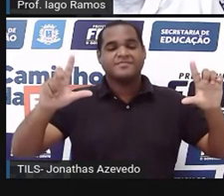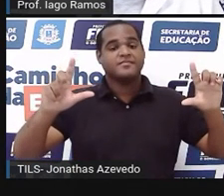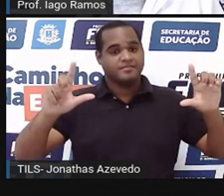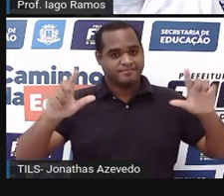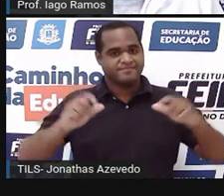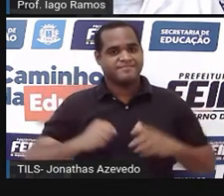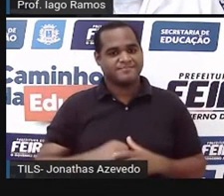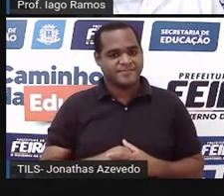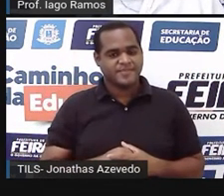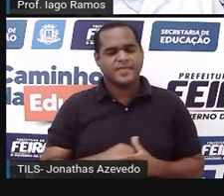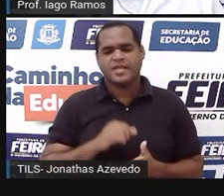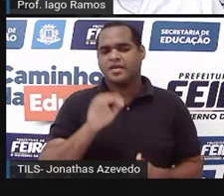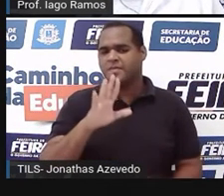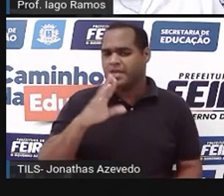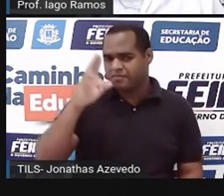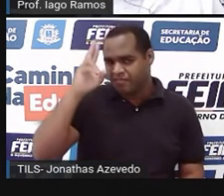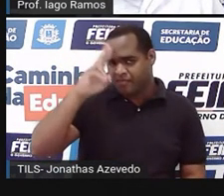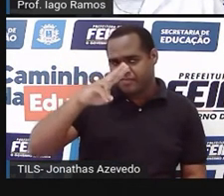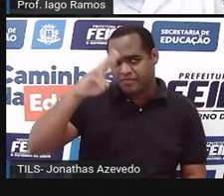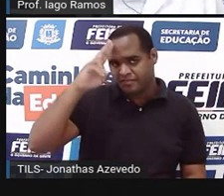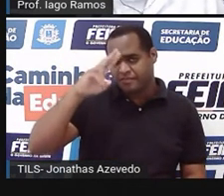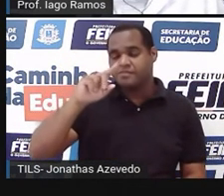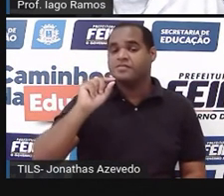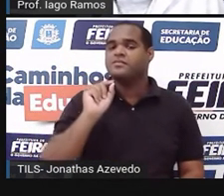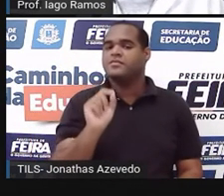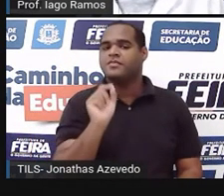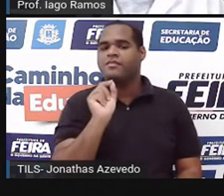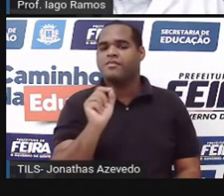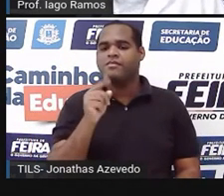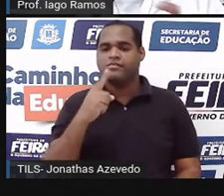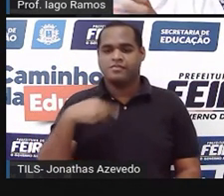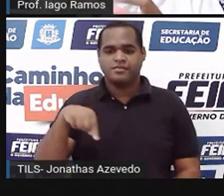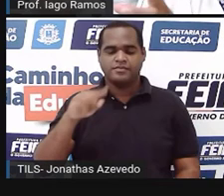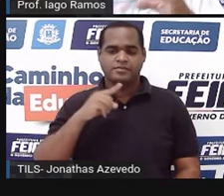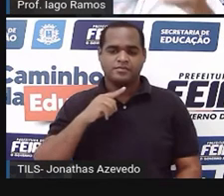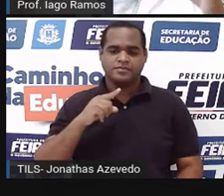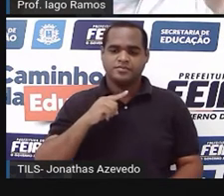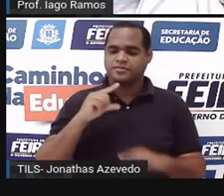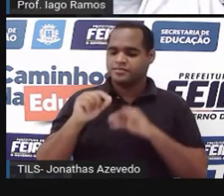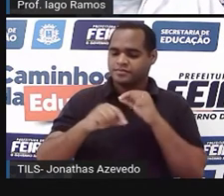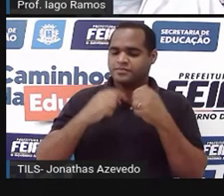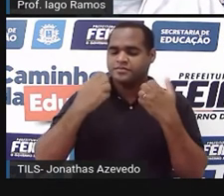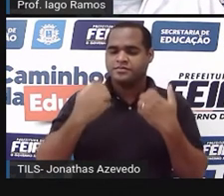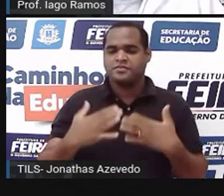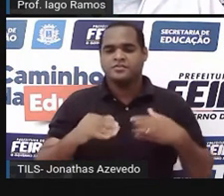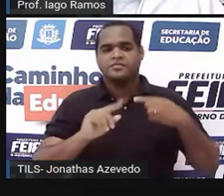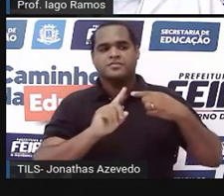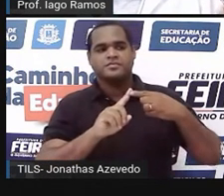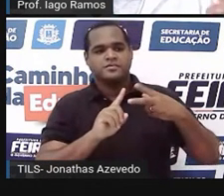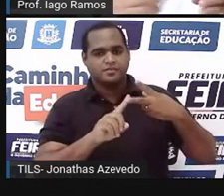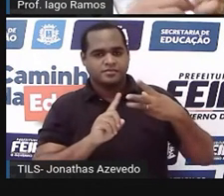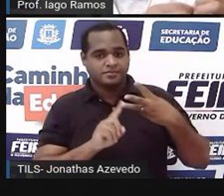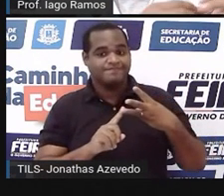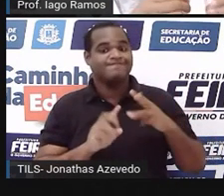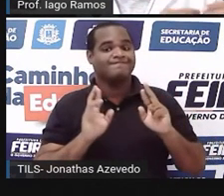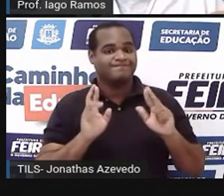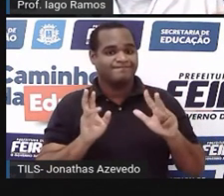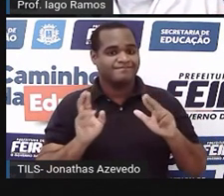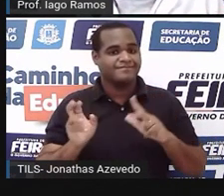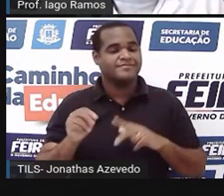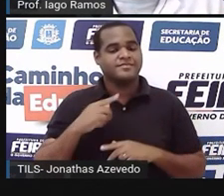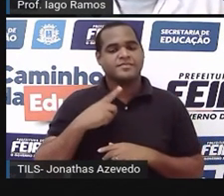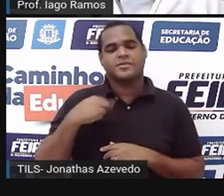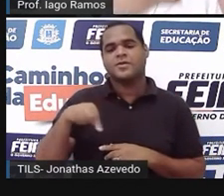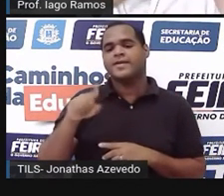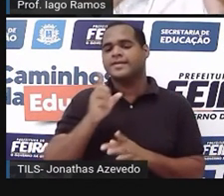Lembre-se, né, o que é que a gente fez com os três triângulos que a gente trouxe e os resultados que a